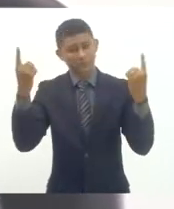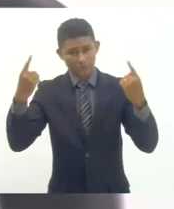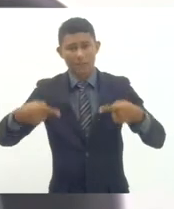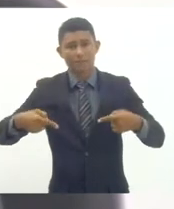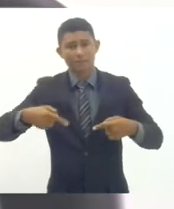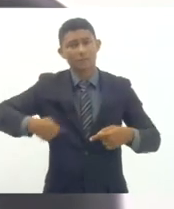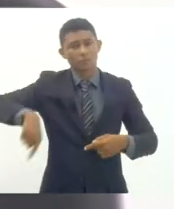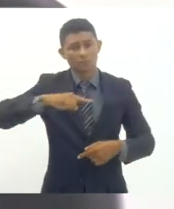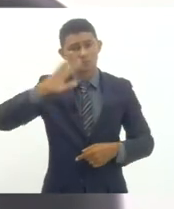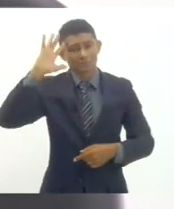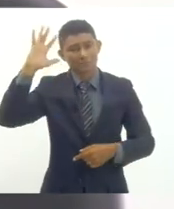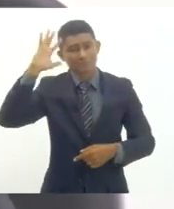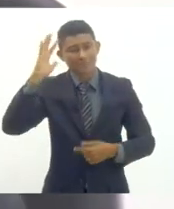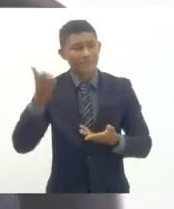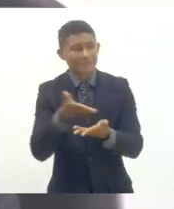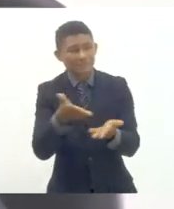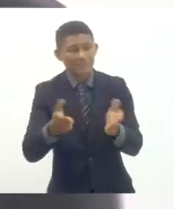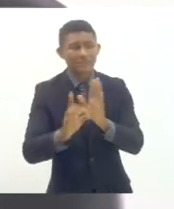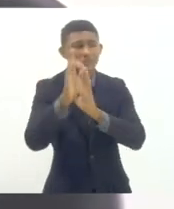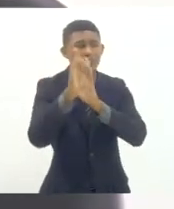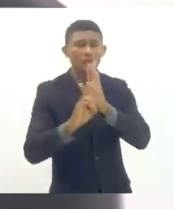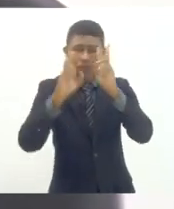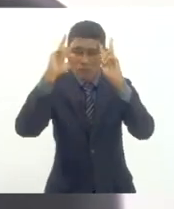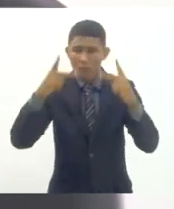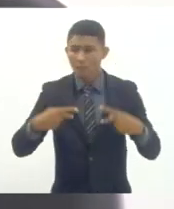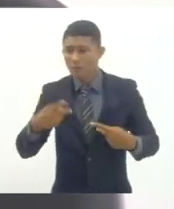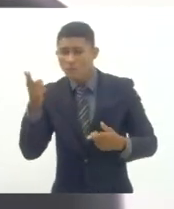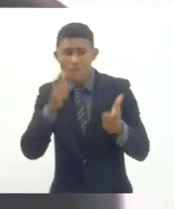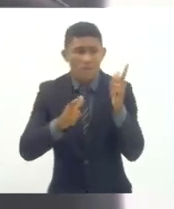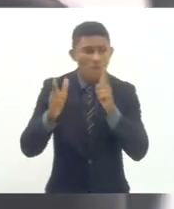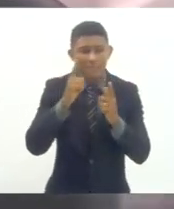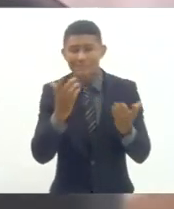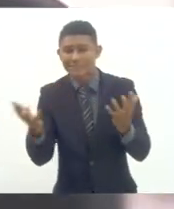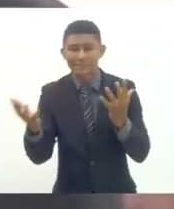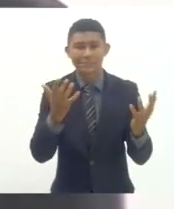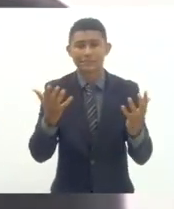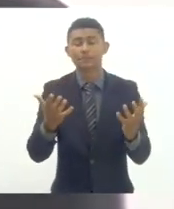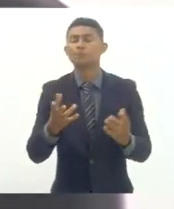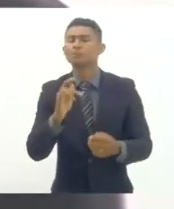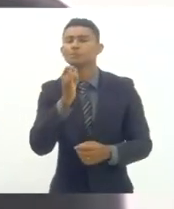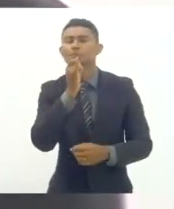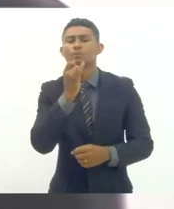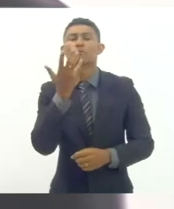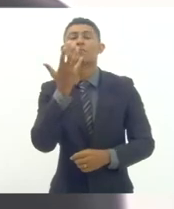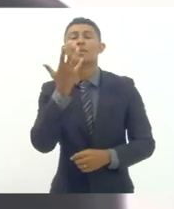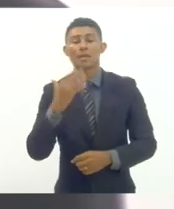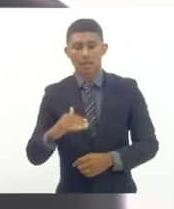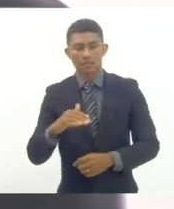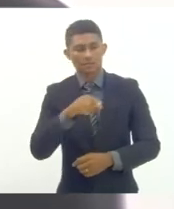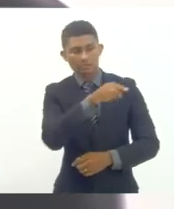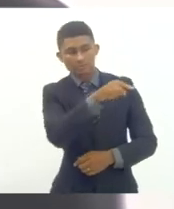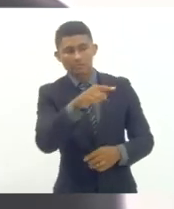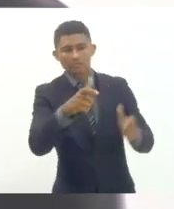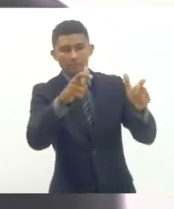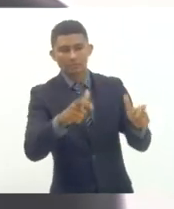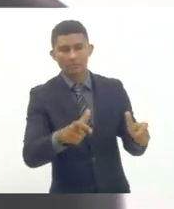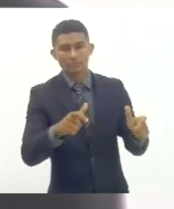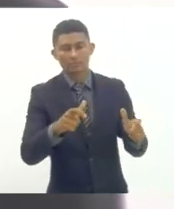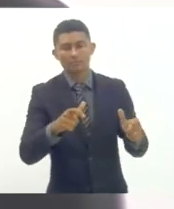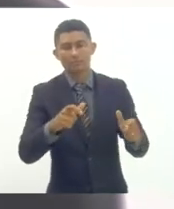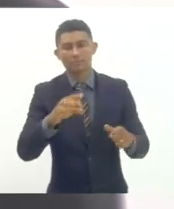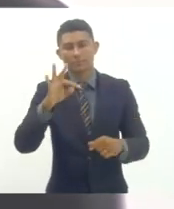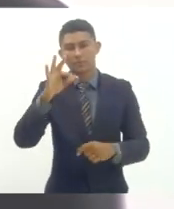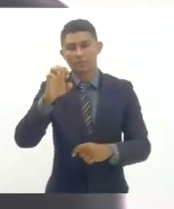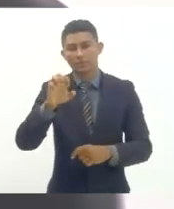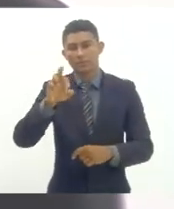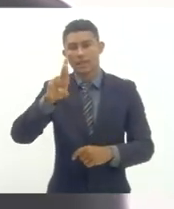garantia de direitos humanos então ao atender por exemplo as crianças da assentamento Terra Prometida em Caxias